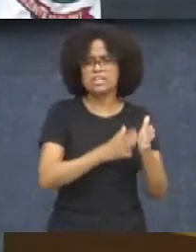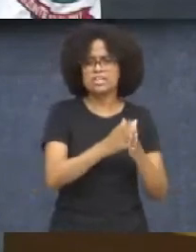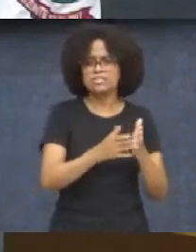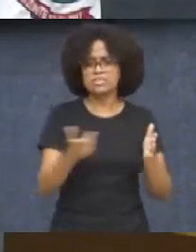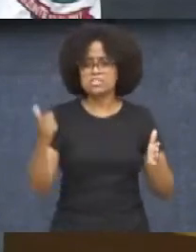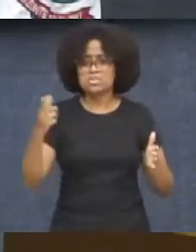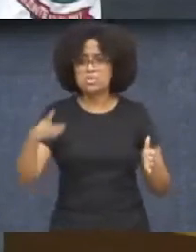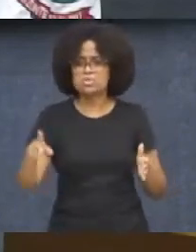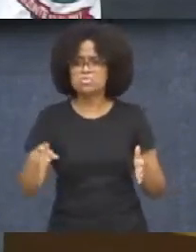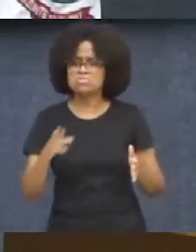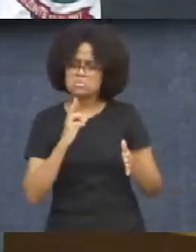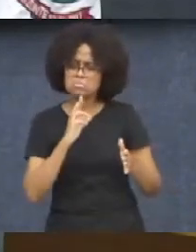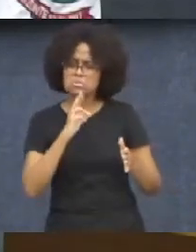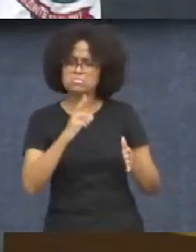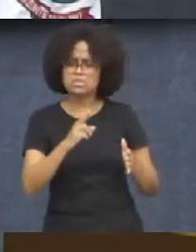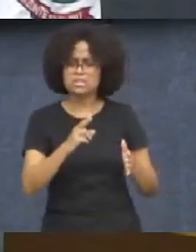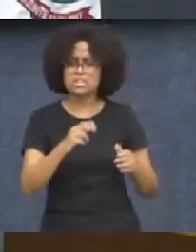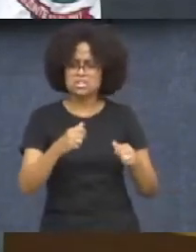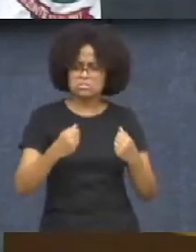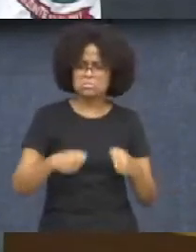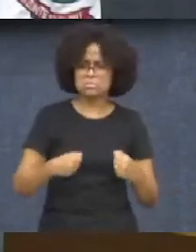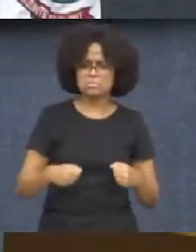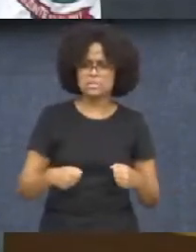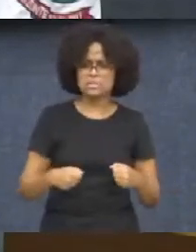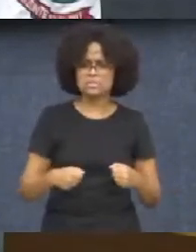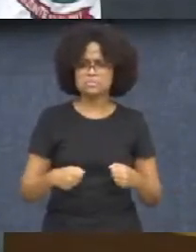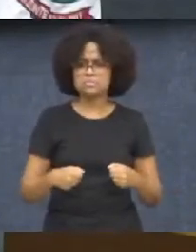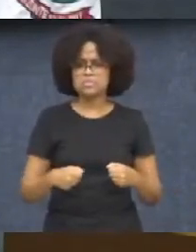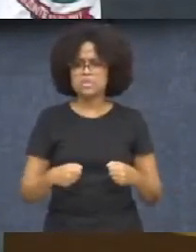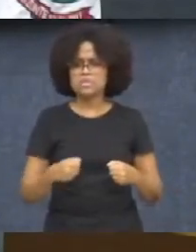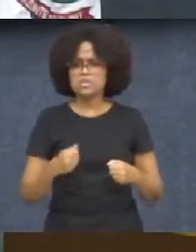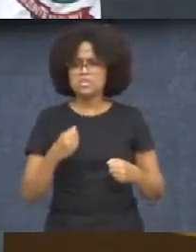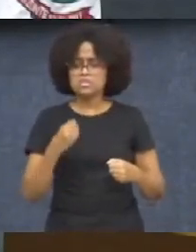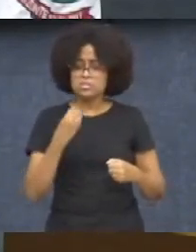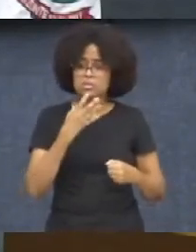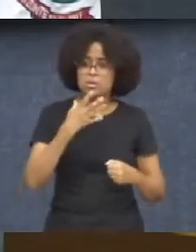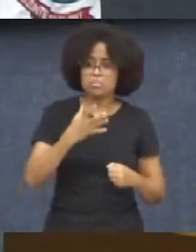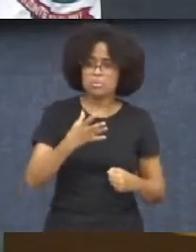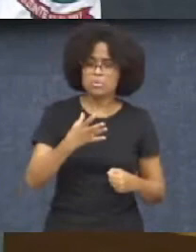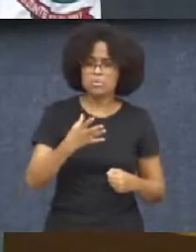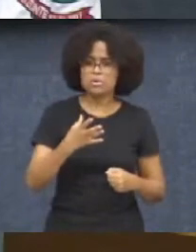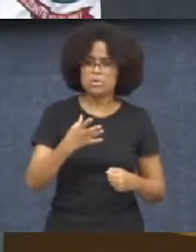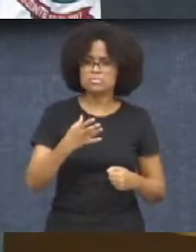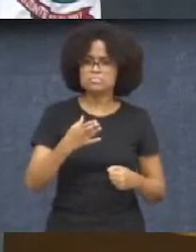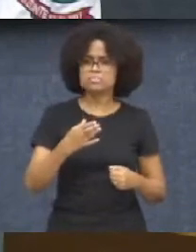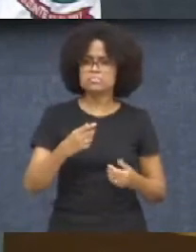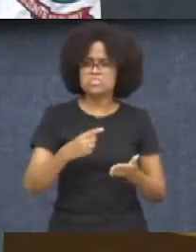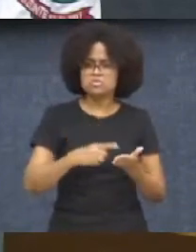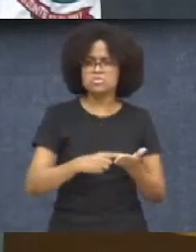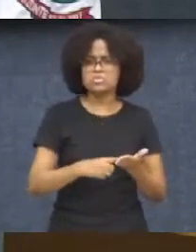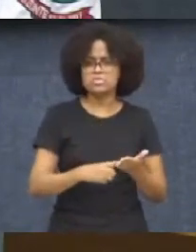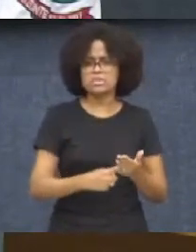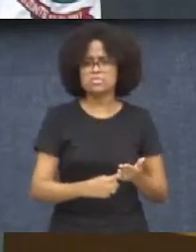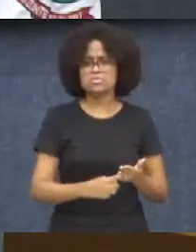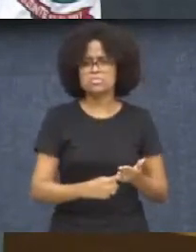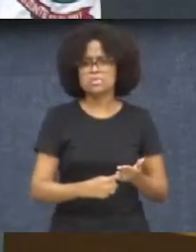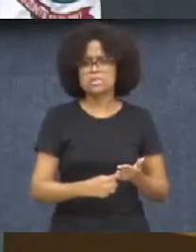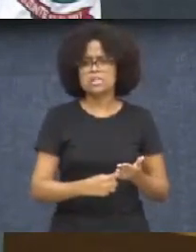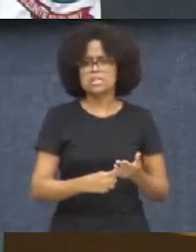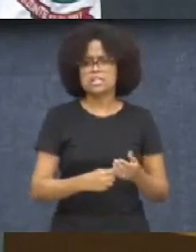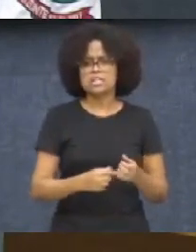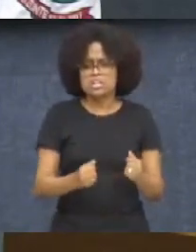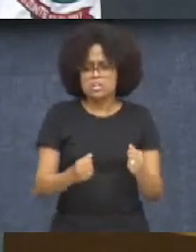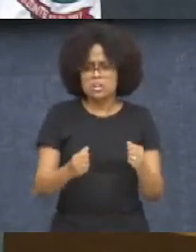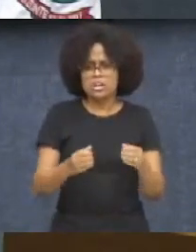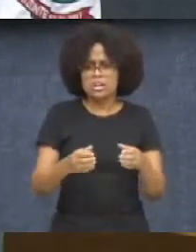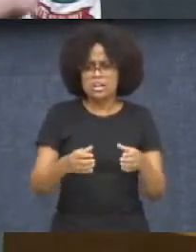trouxe aqui ao microfone algumas vezes, que é o Metro Cable, que pode ser uma boa solução. Solução integrada com ônibus, com o suplementar,